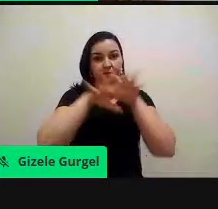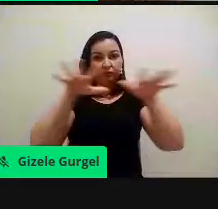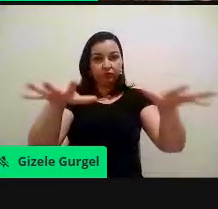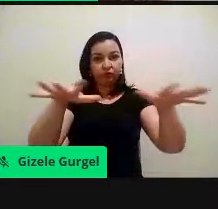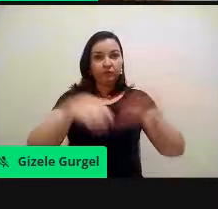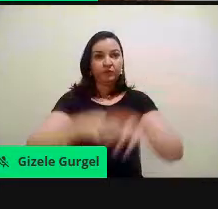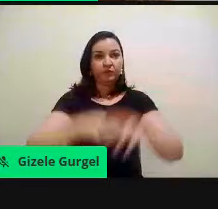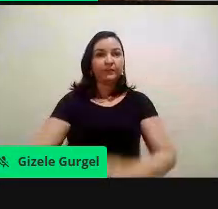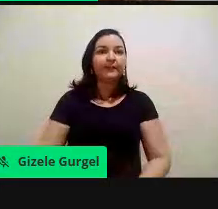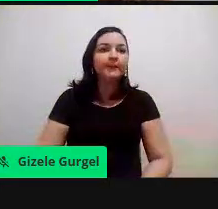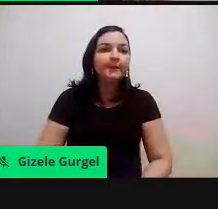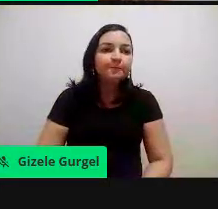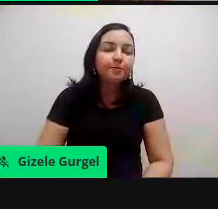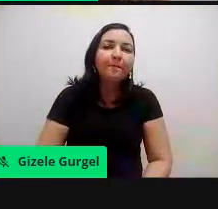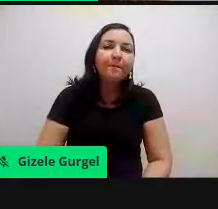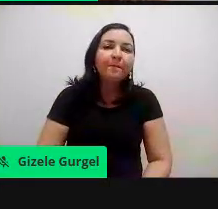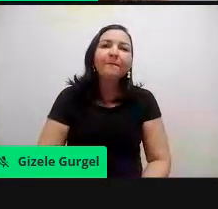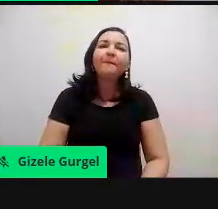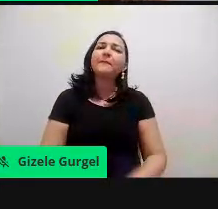o cenário, né,